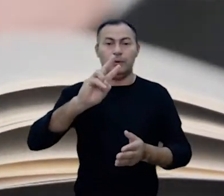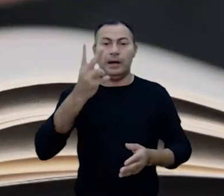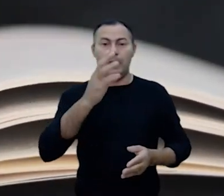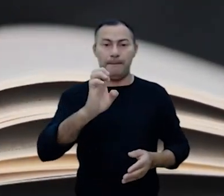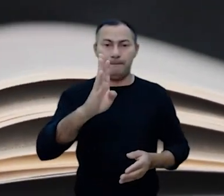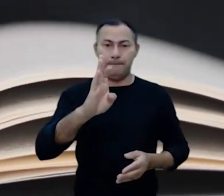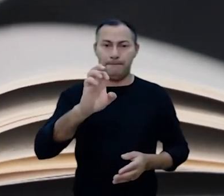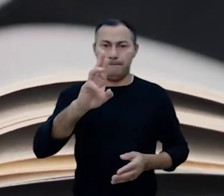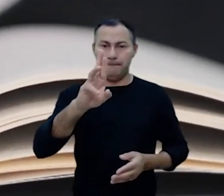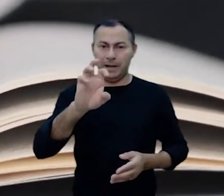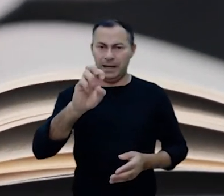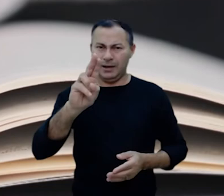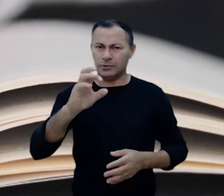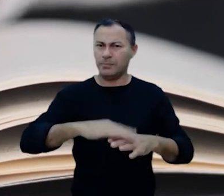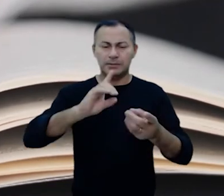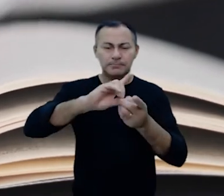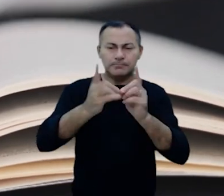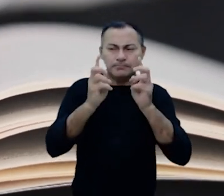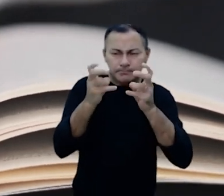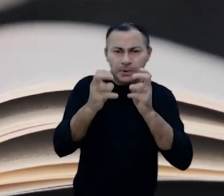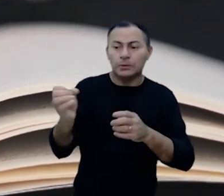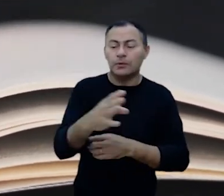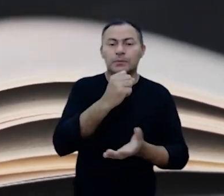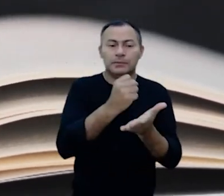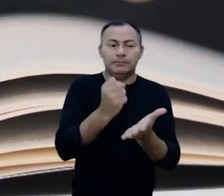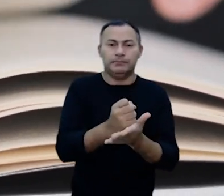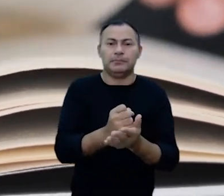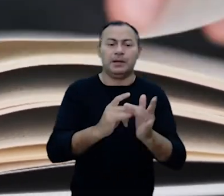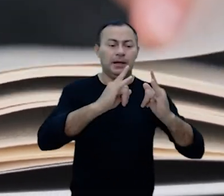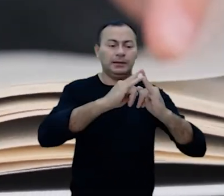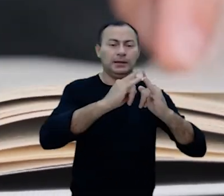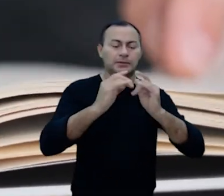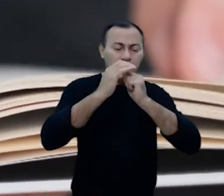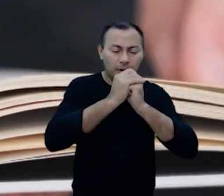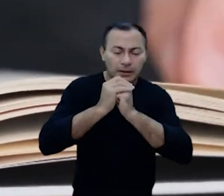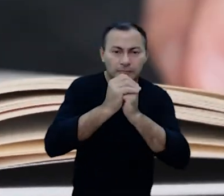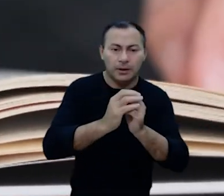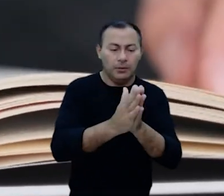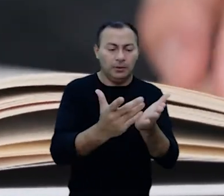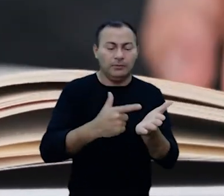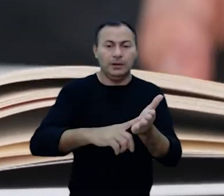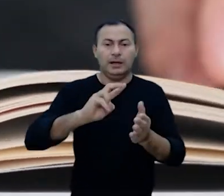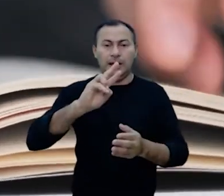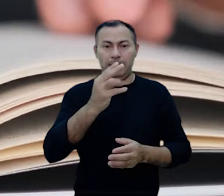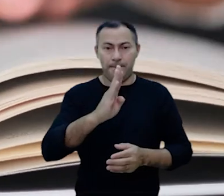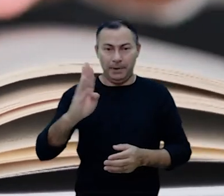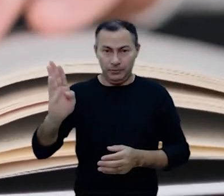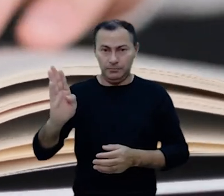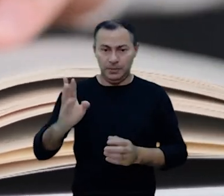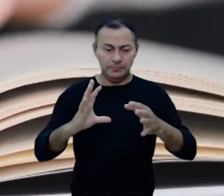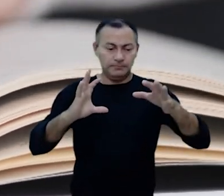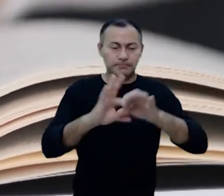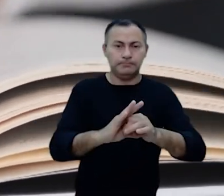de Hebreus, nós temos alguma coisa que é talvez a mais dinâmica observação do Novo Testamento sobre a tenda de adoração. O livro de Hebreus